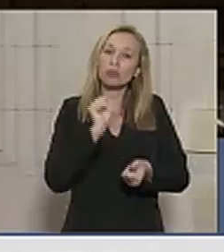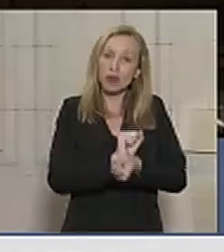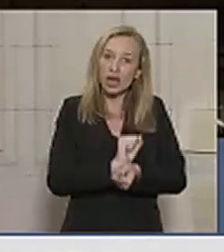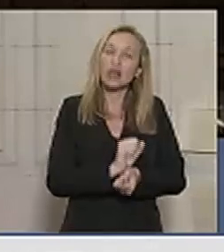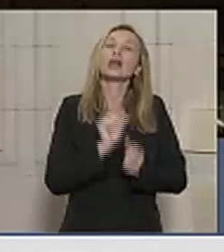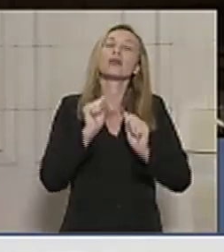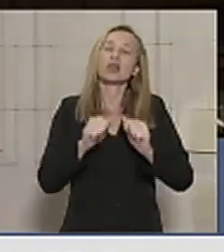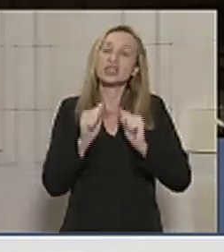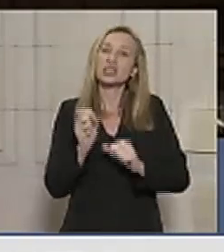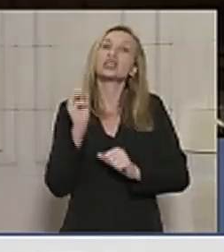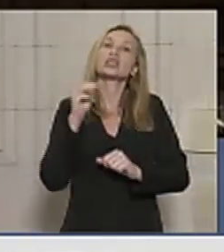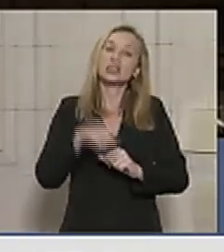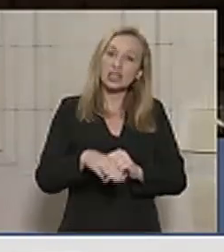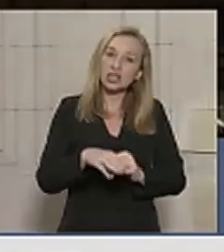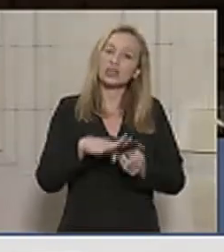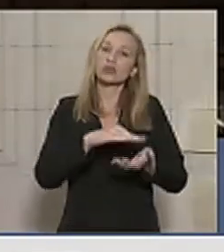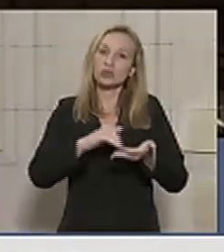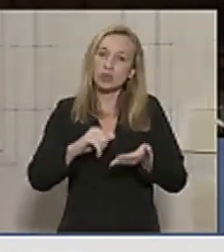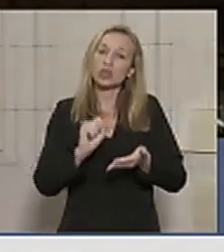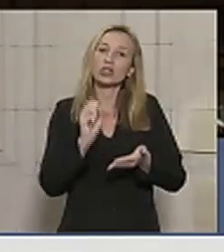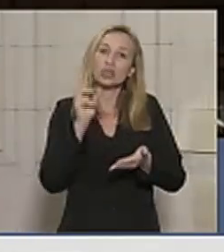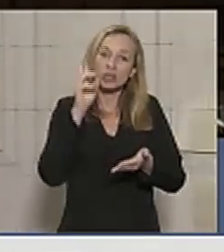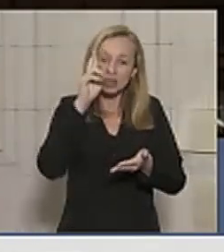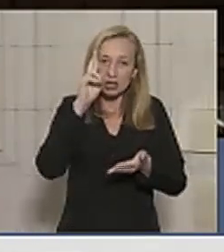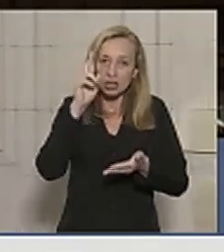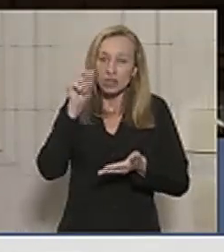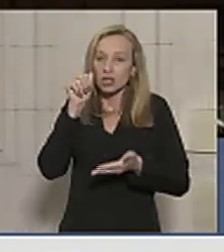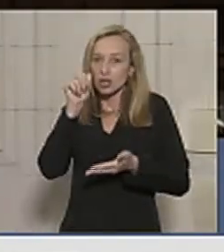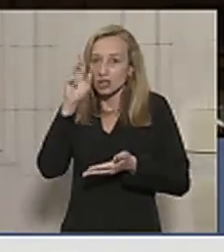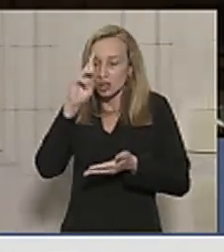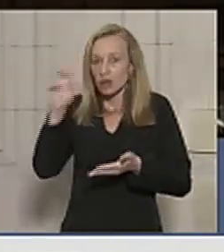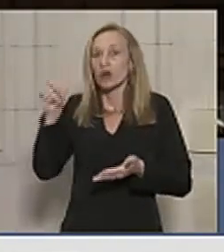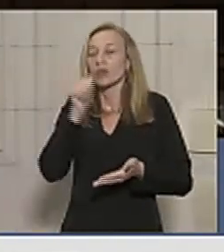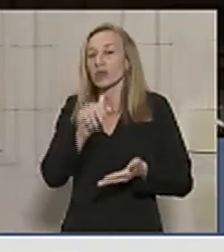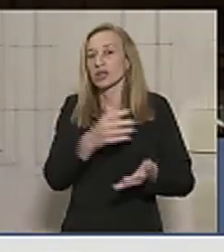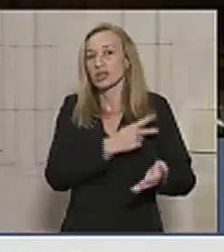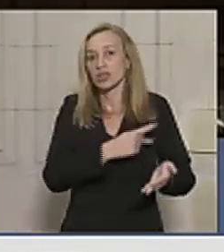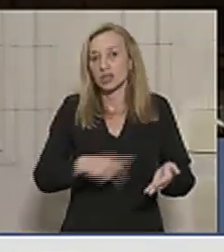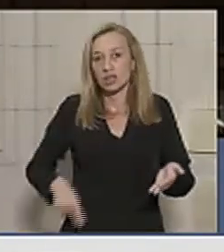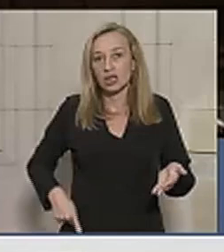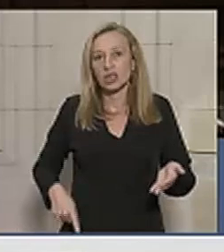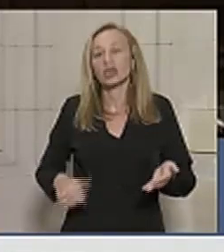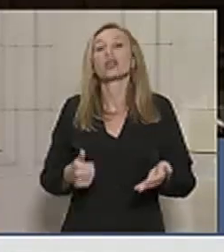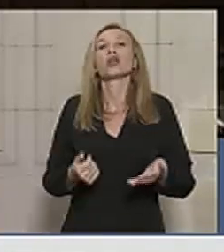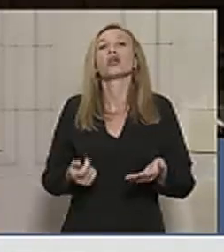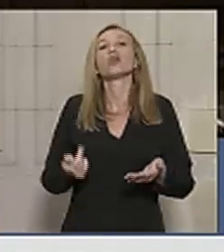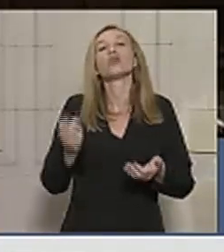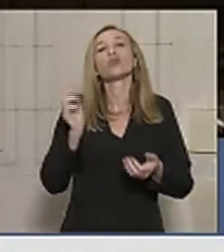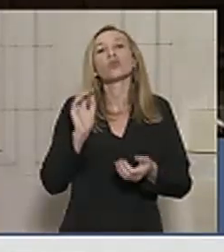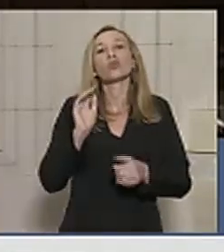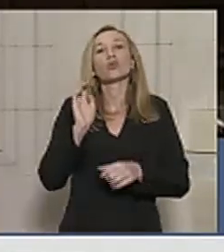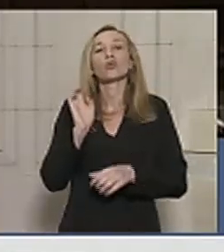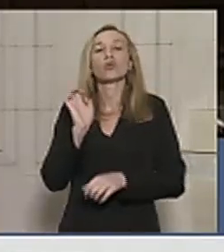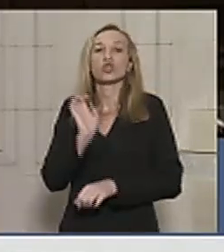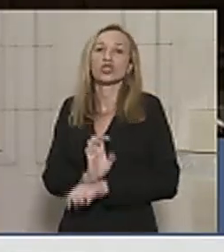sim ter a sua validade suspensa, senhora presidente, e o Estado fique em impossibilidade de chamar